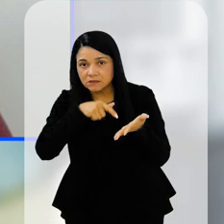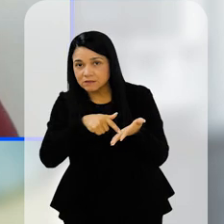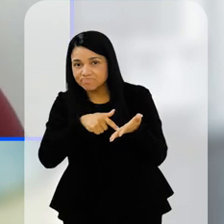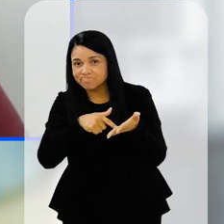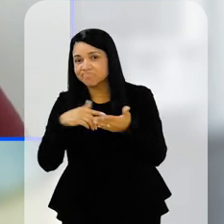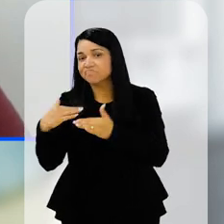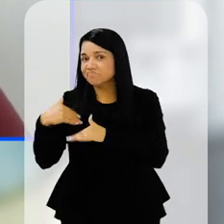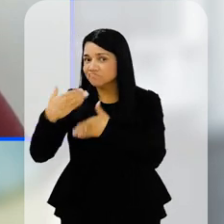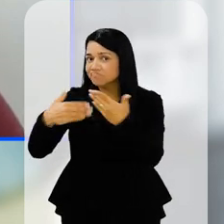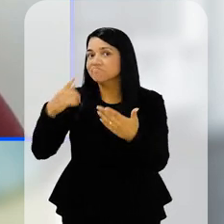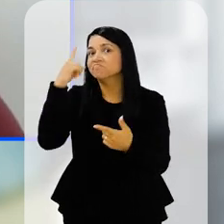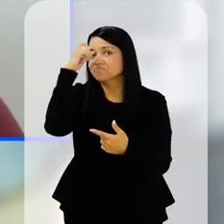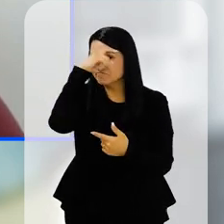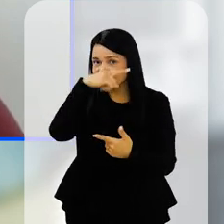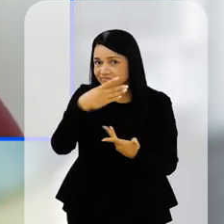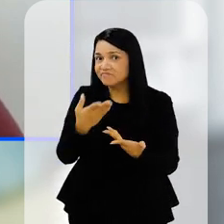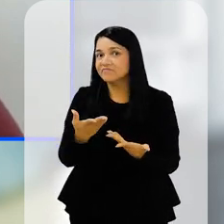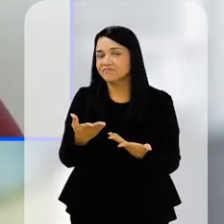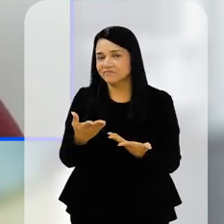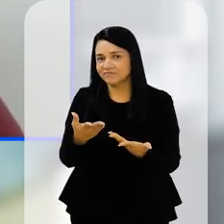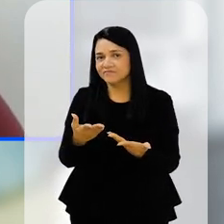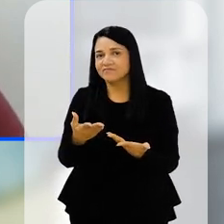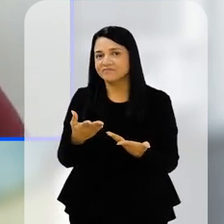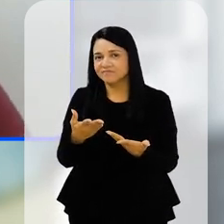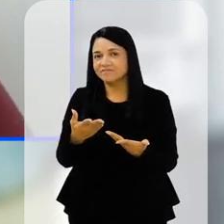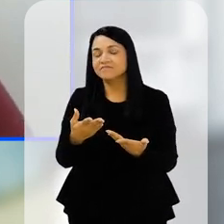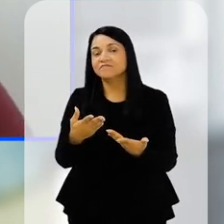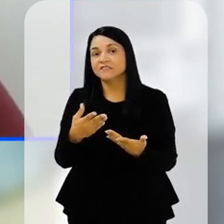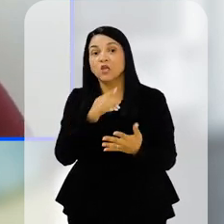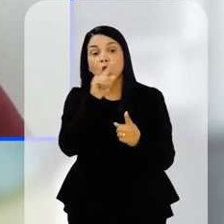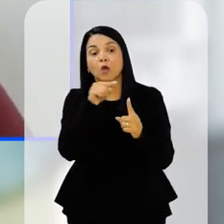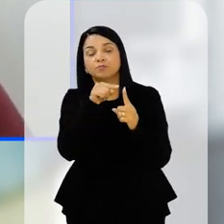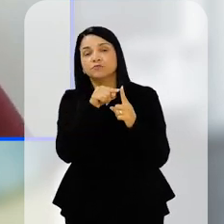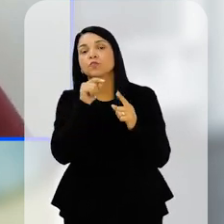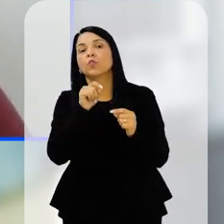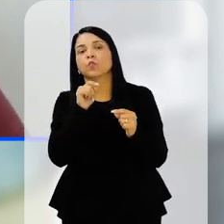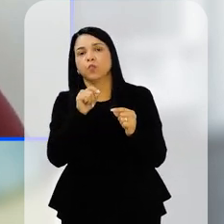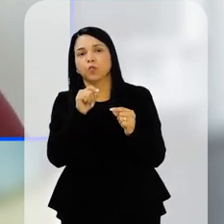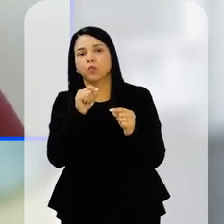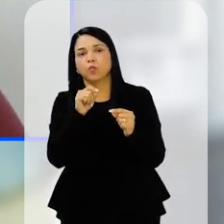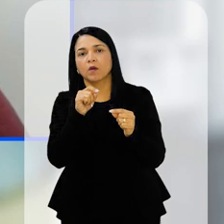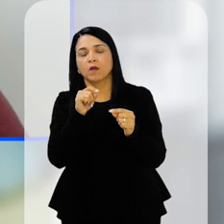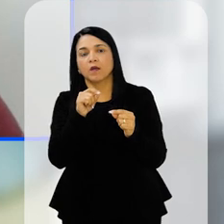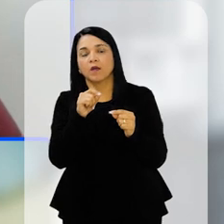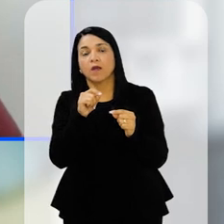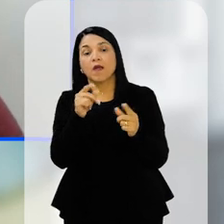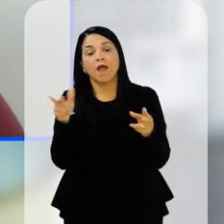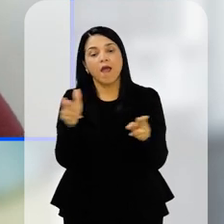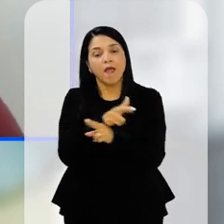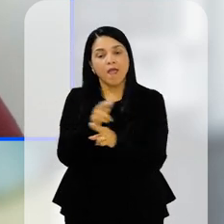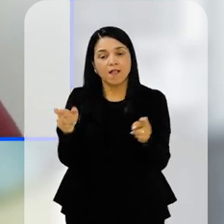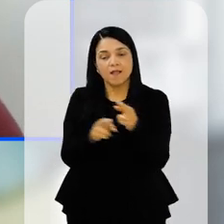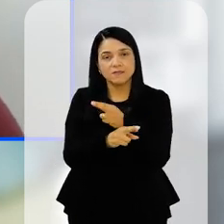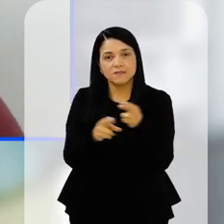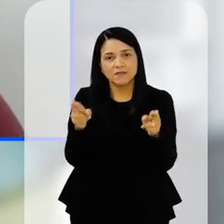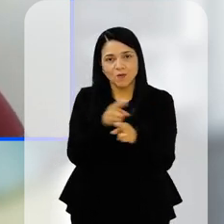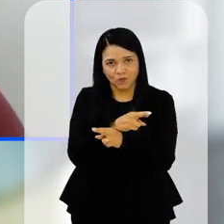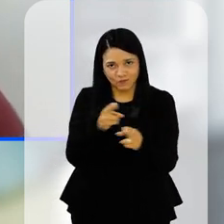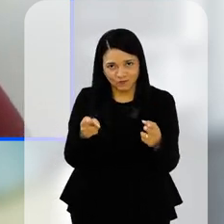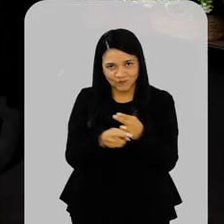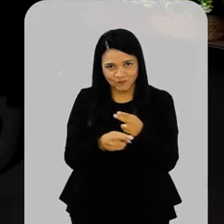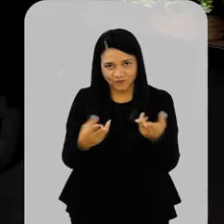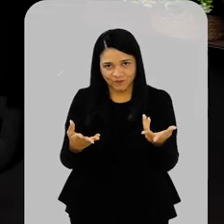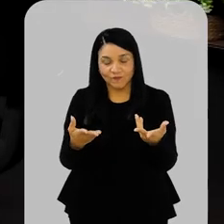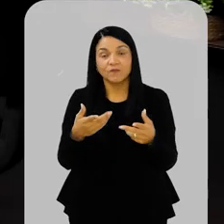são processos muito complexos e o que a gente tem como objetivo é justamente ver qual é a relação entre essas coisas.